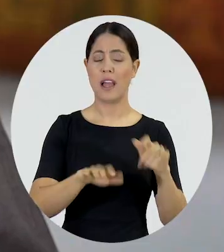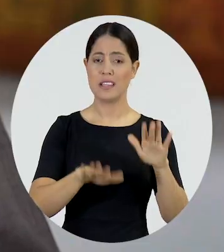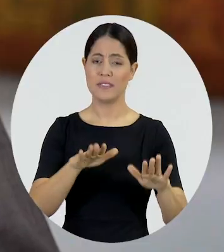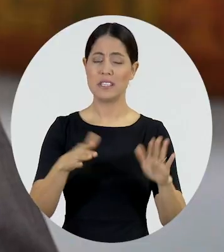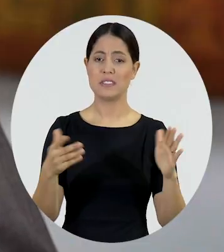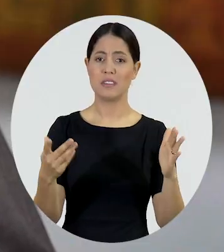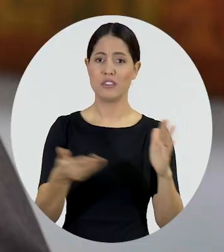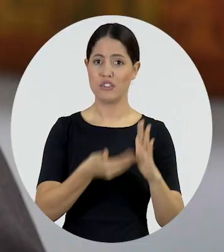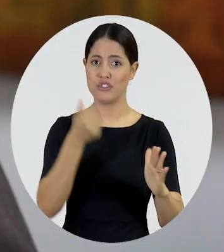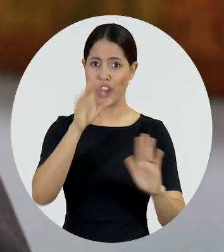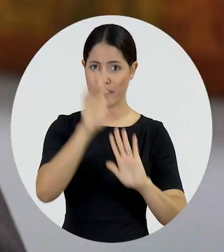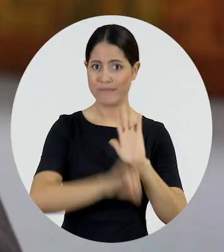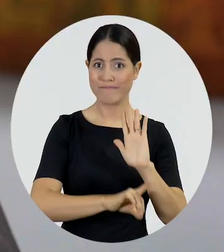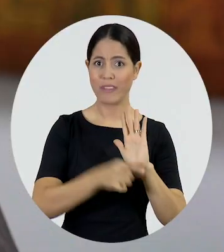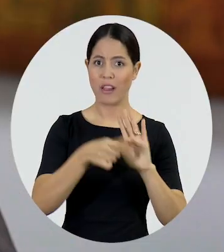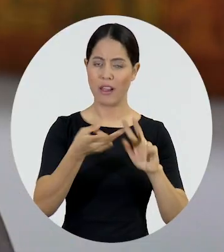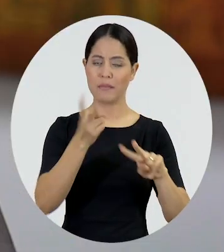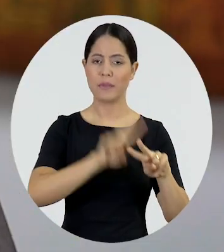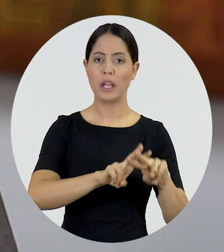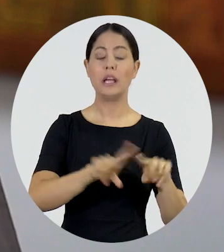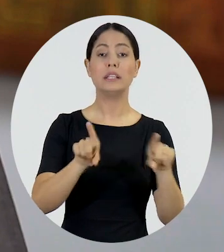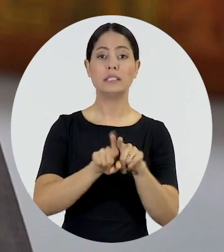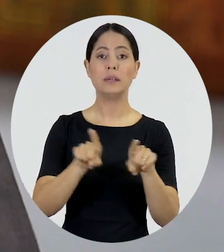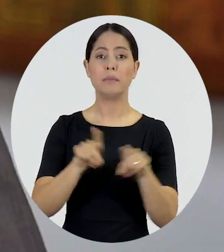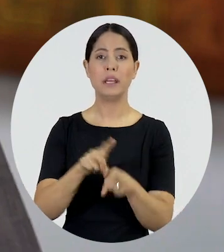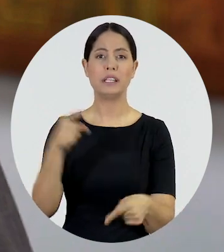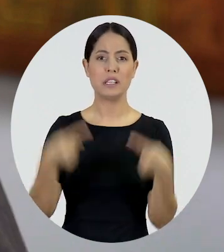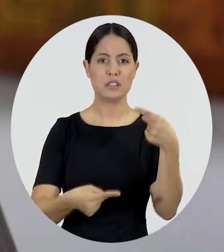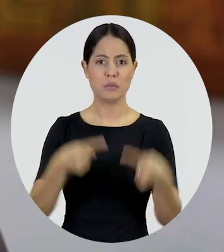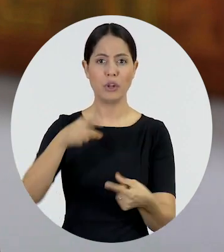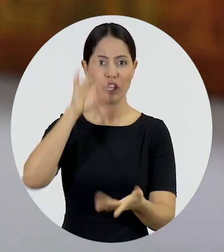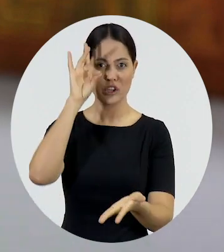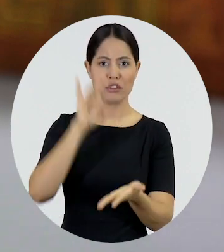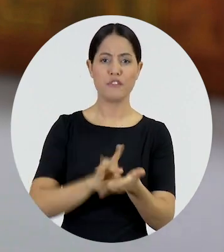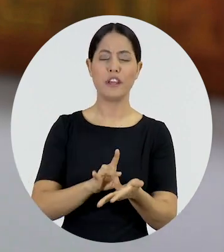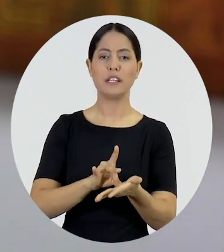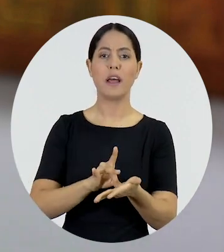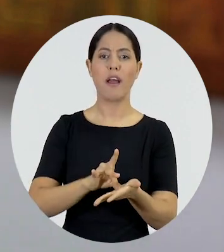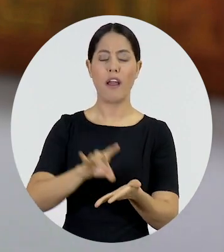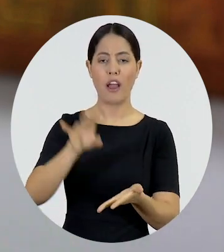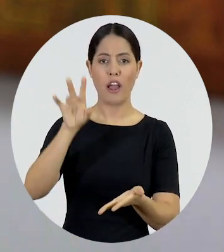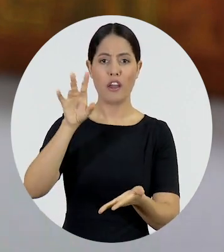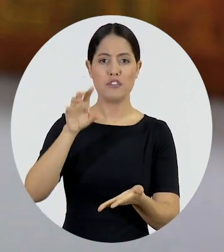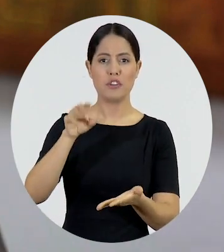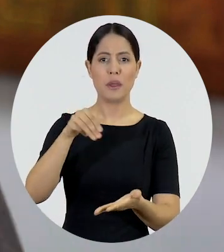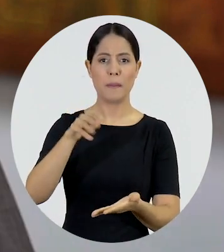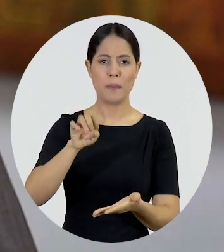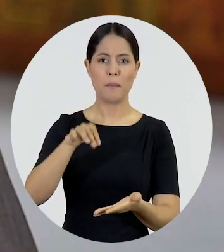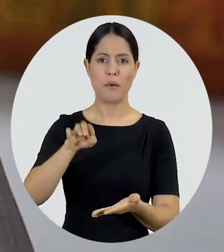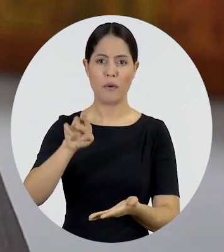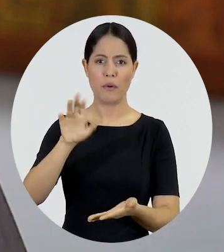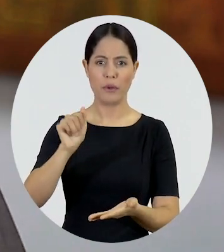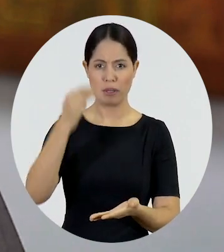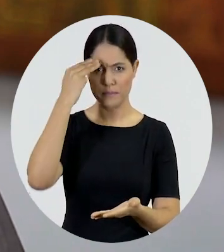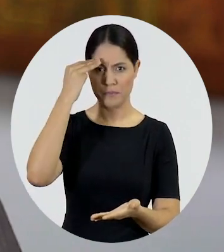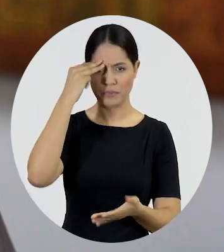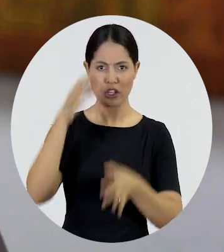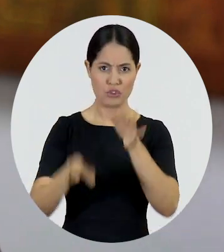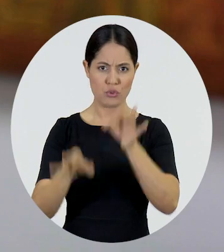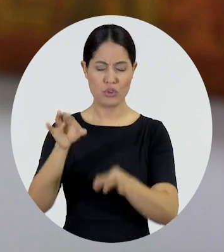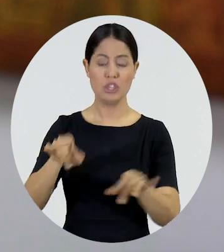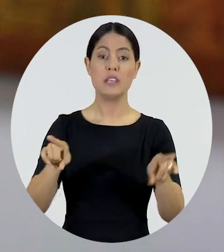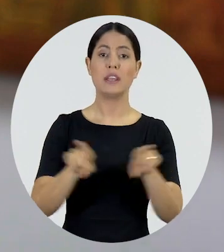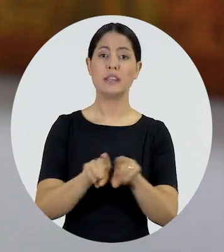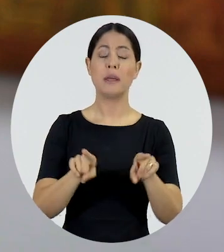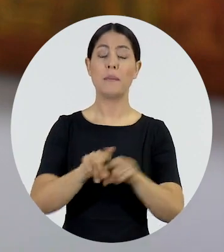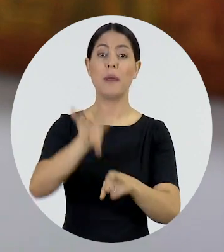essas questões. O desmonte das políticas de verdade, memória e justiça. O desmonte do